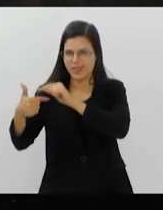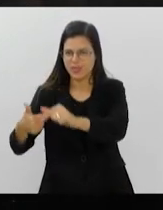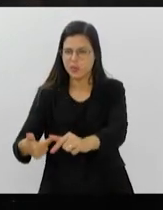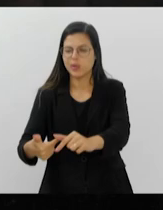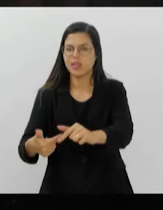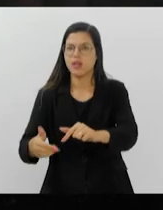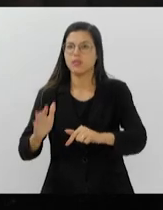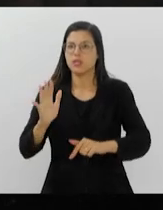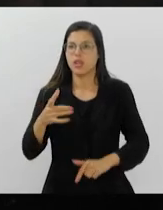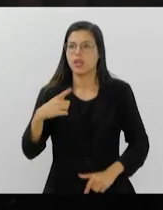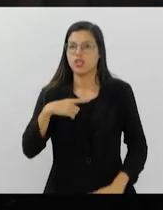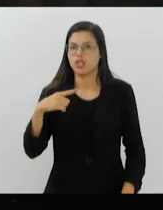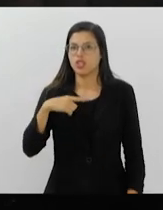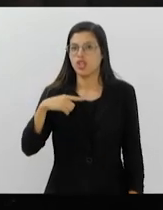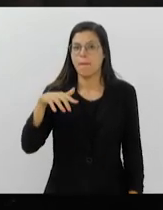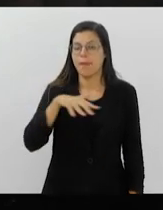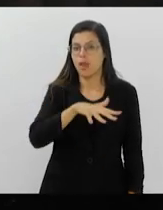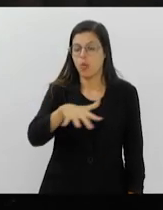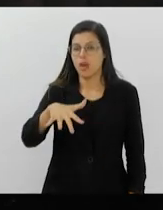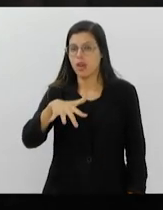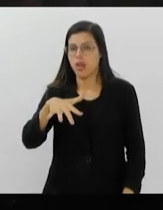na Suprema Corte.